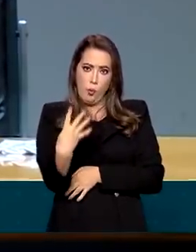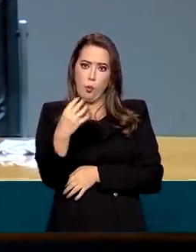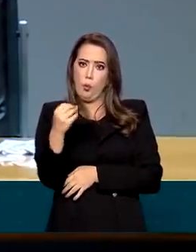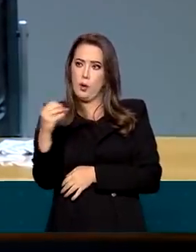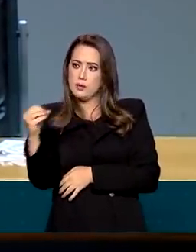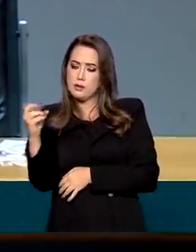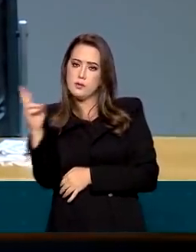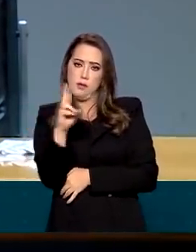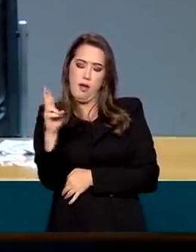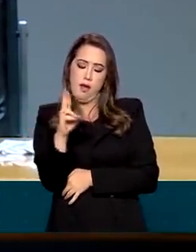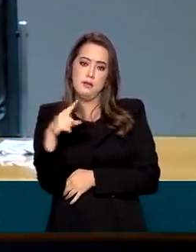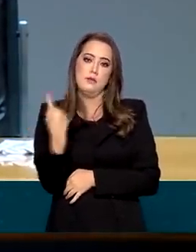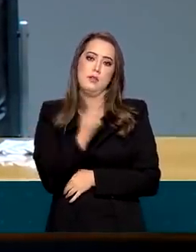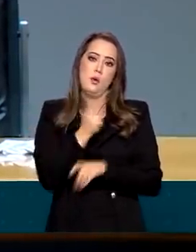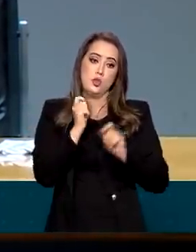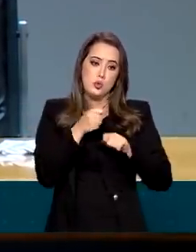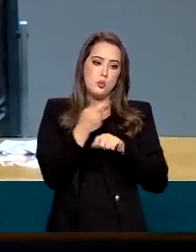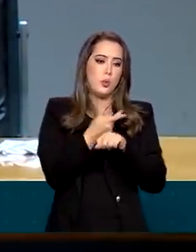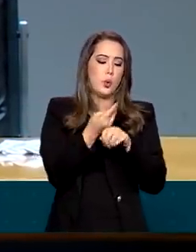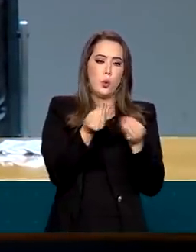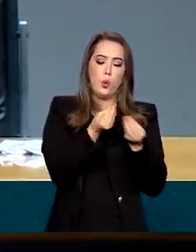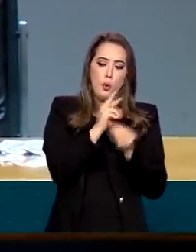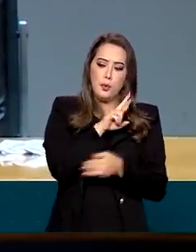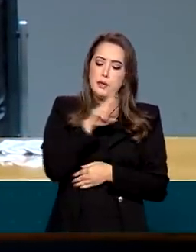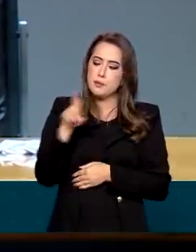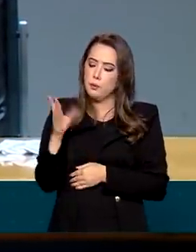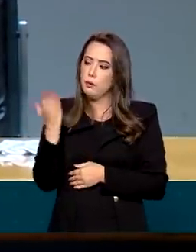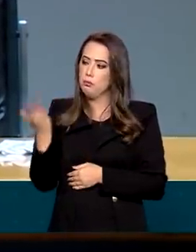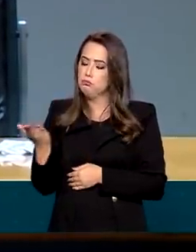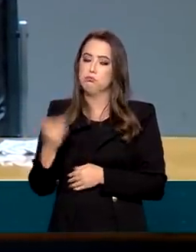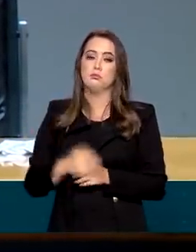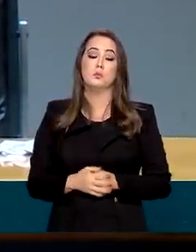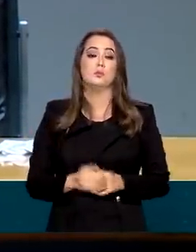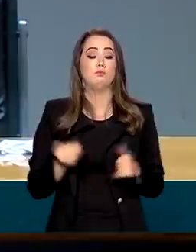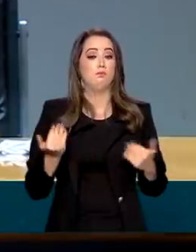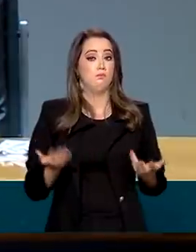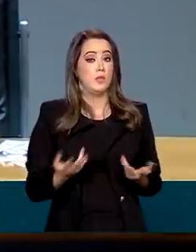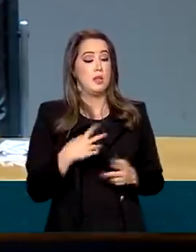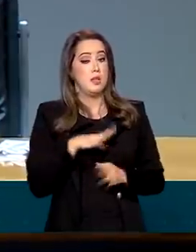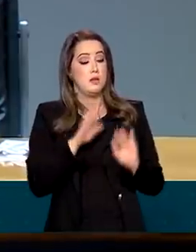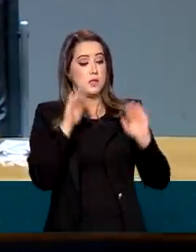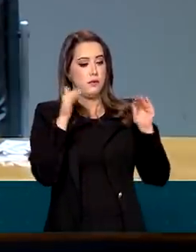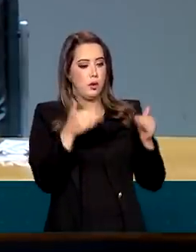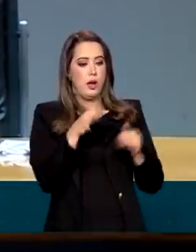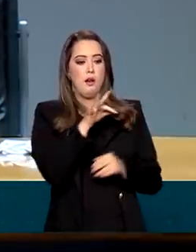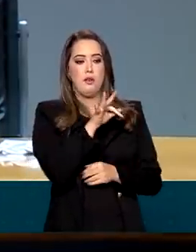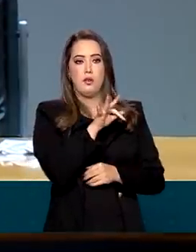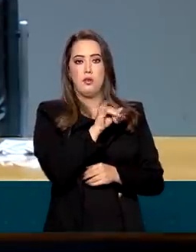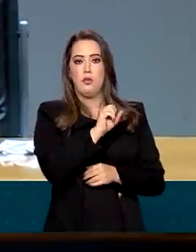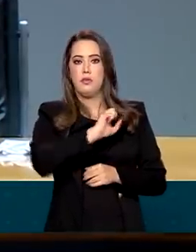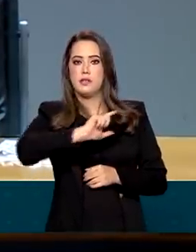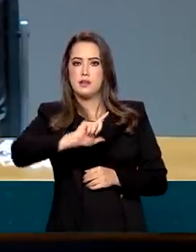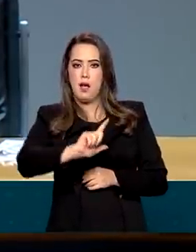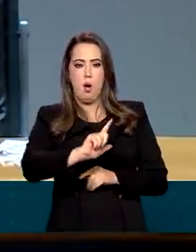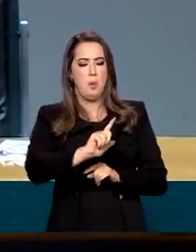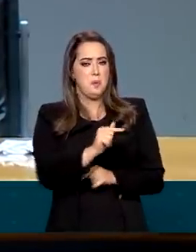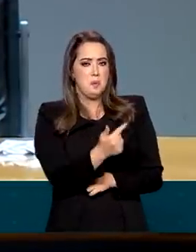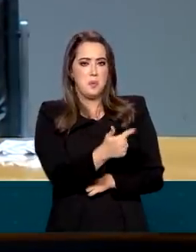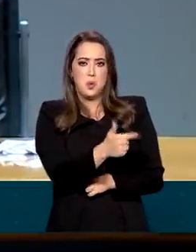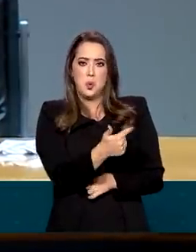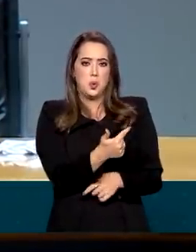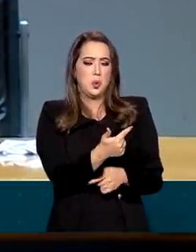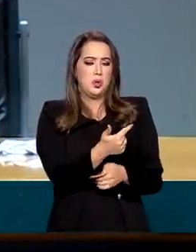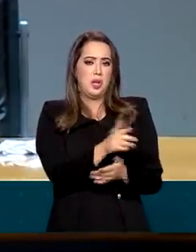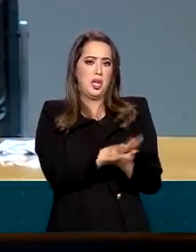vamos buscar, então, esse espaço extra. do ponto de vista fiscal, não altera